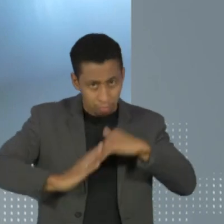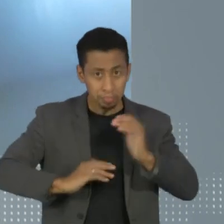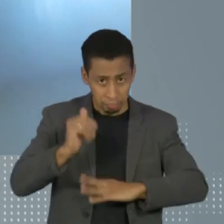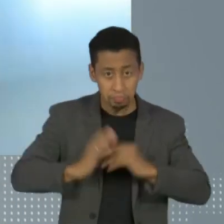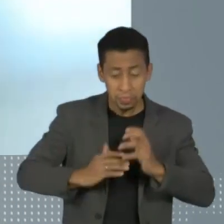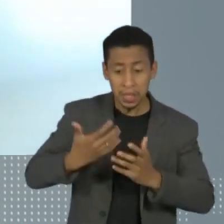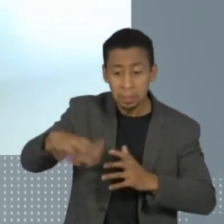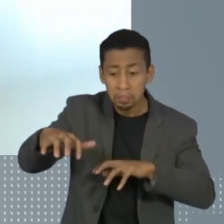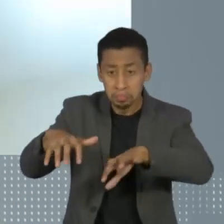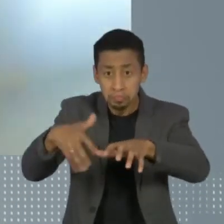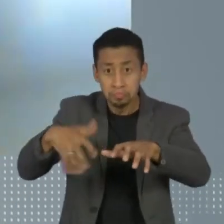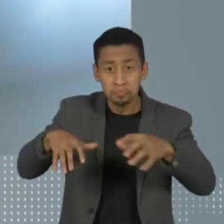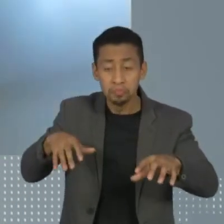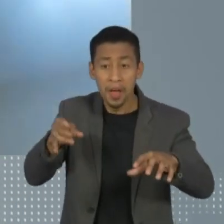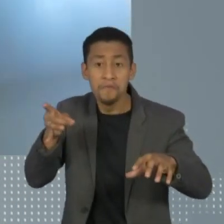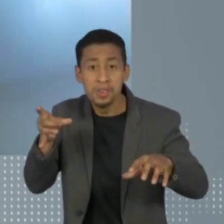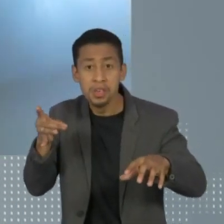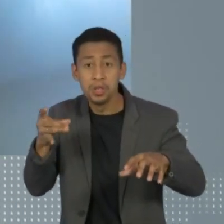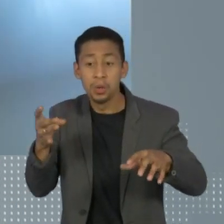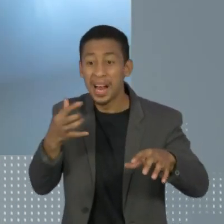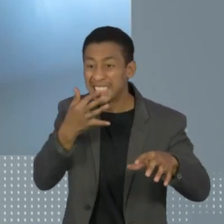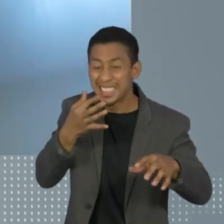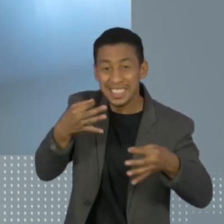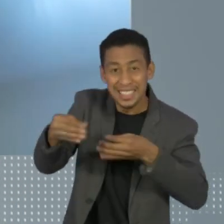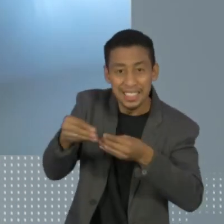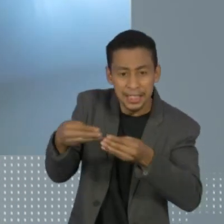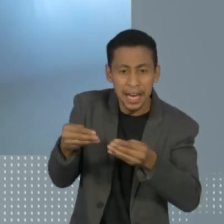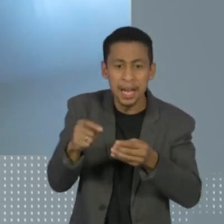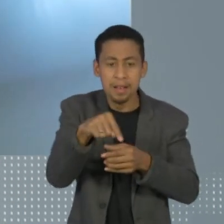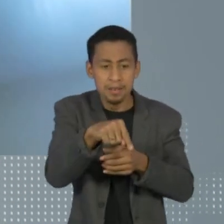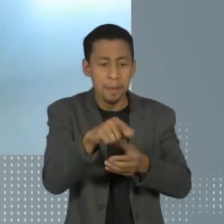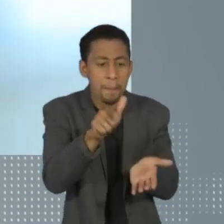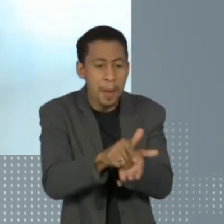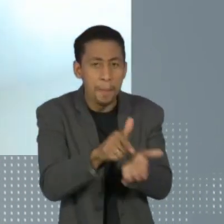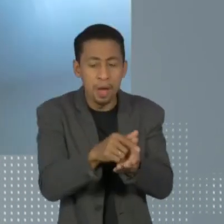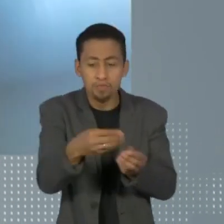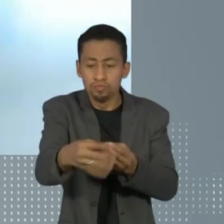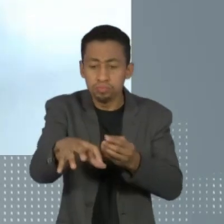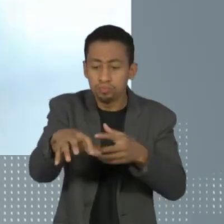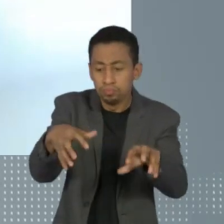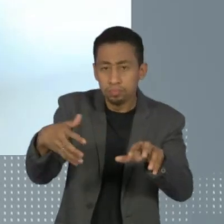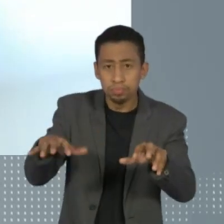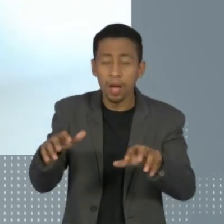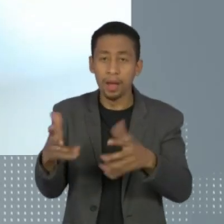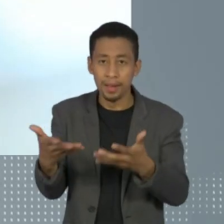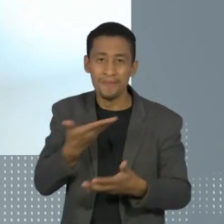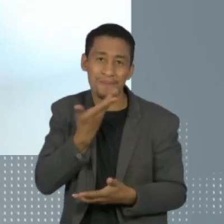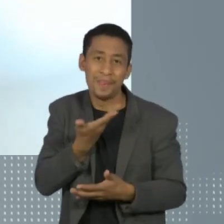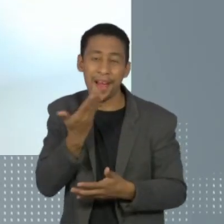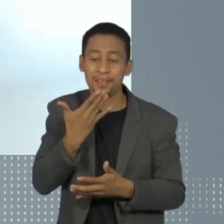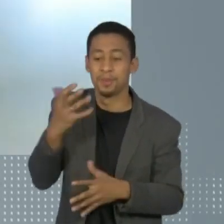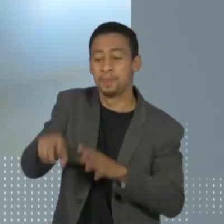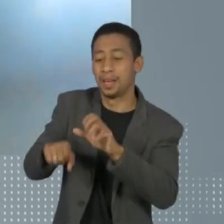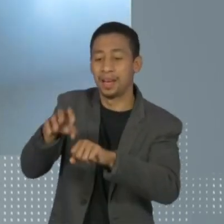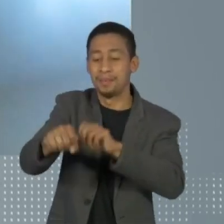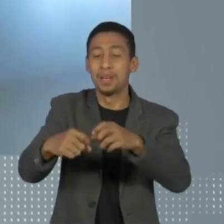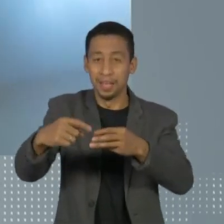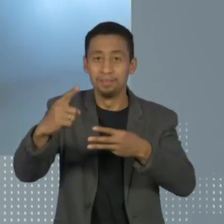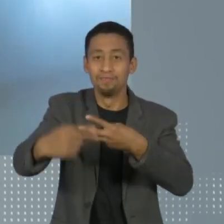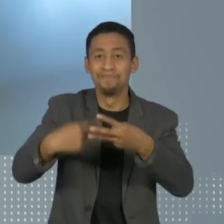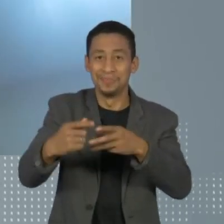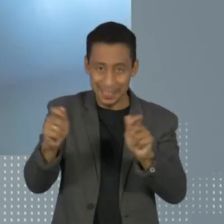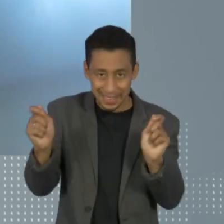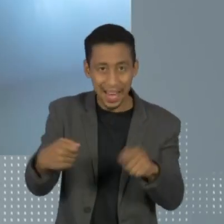vidros e os plásticos e assim facilita o trabalho do pessoal da coleta seletiva. Com isso, esse material não é lixo,